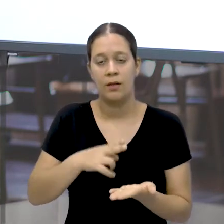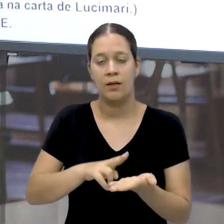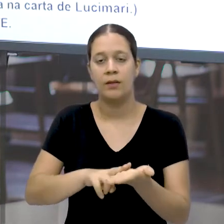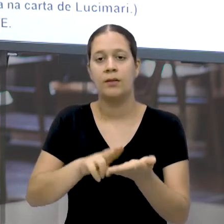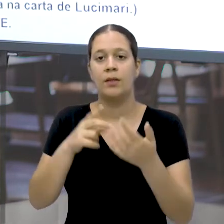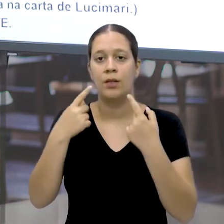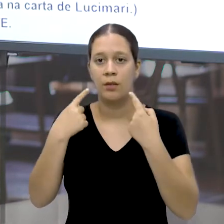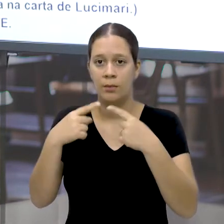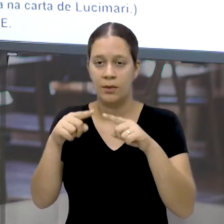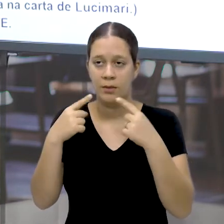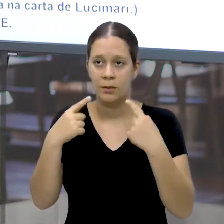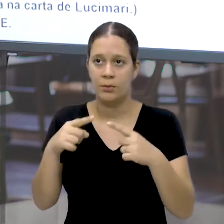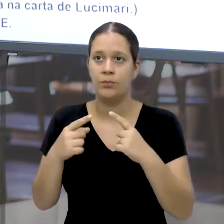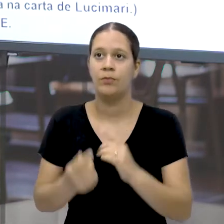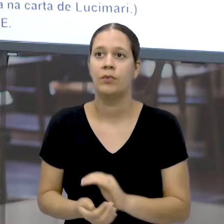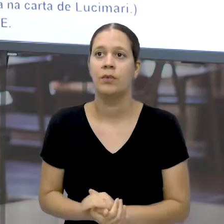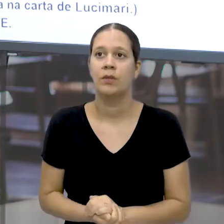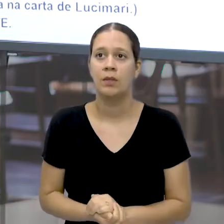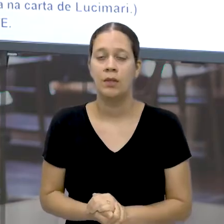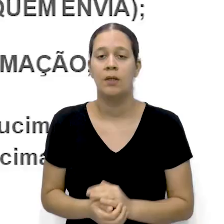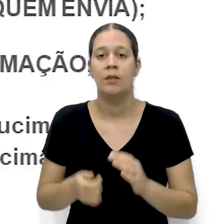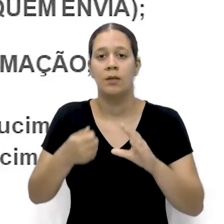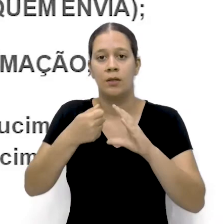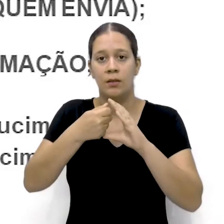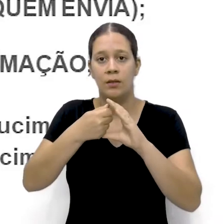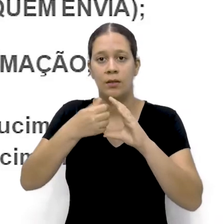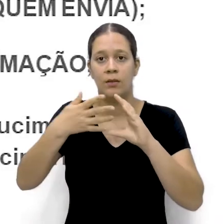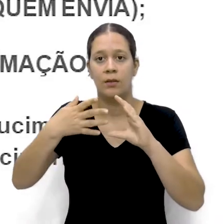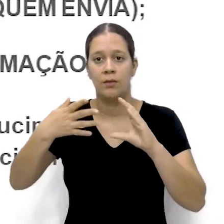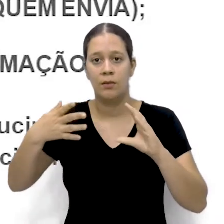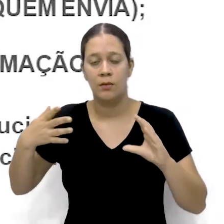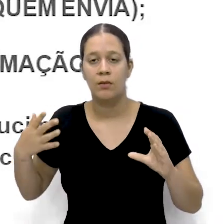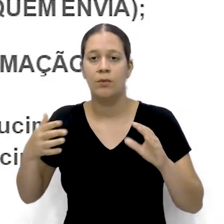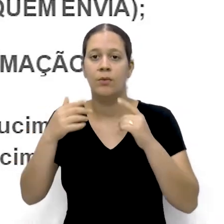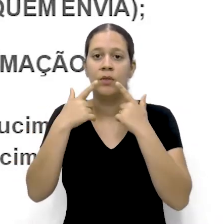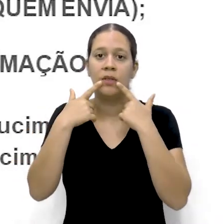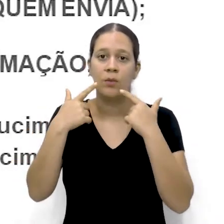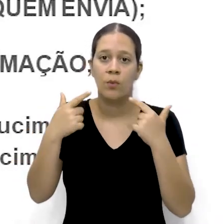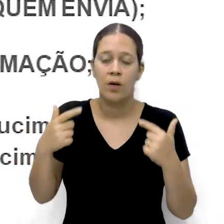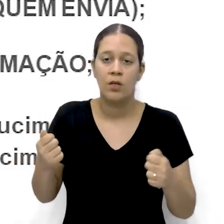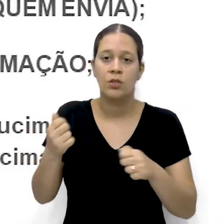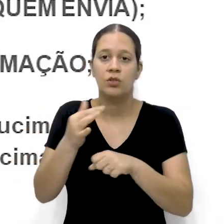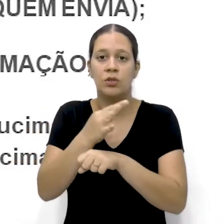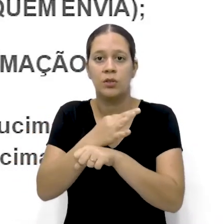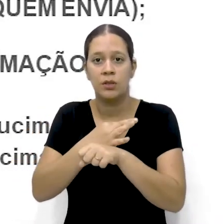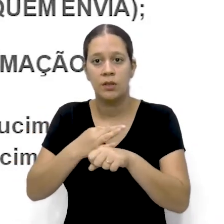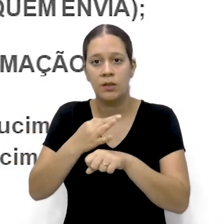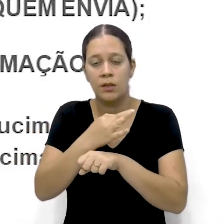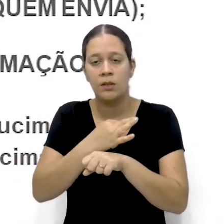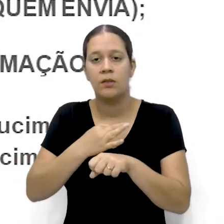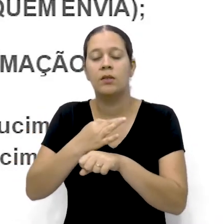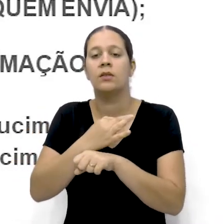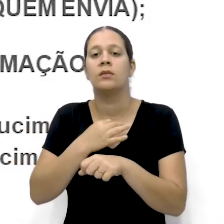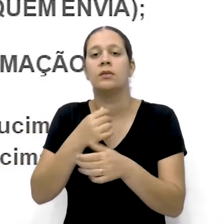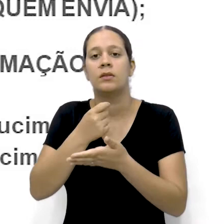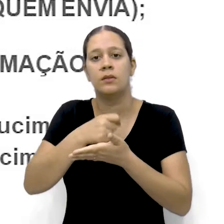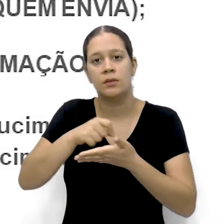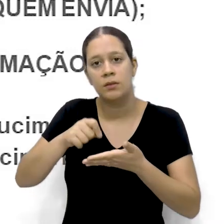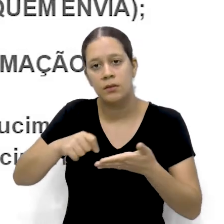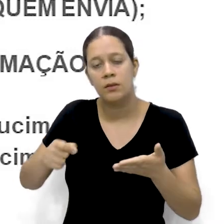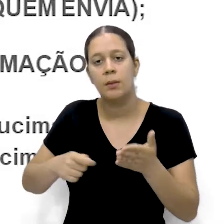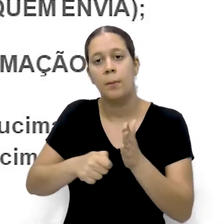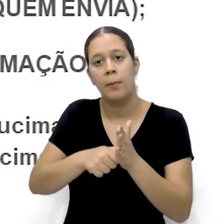As características Principais São Linguagem formal A carta Ela é sempre Estrita em primeira